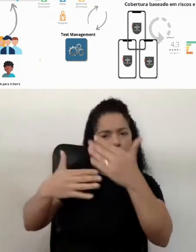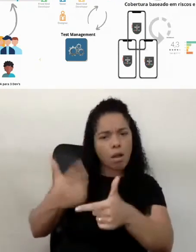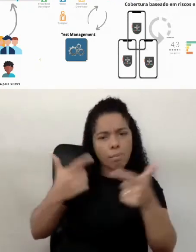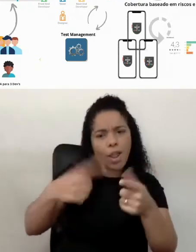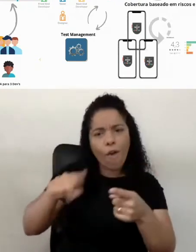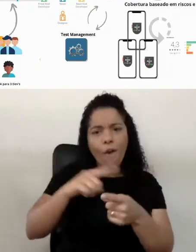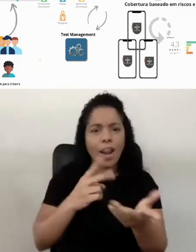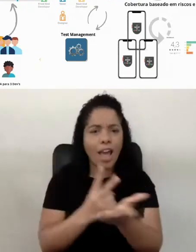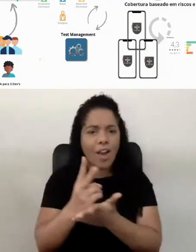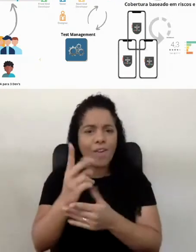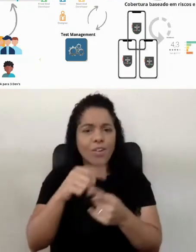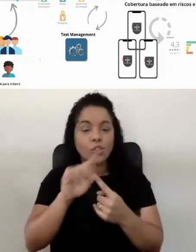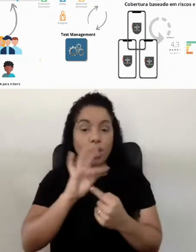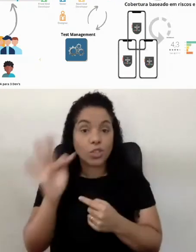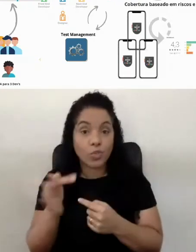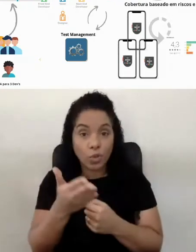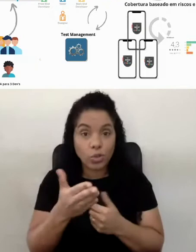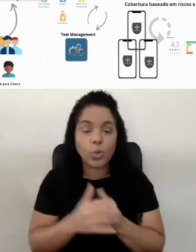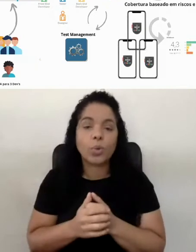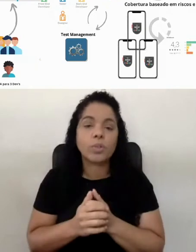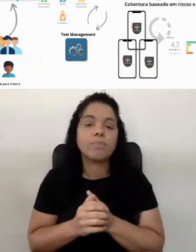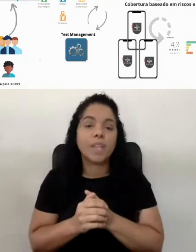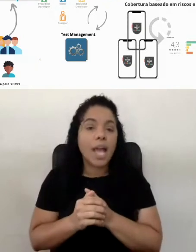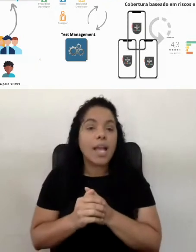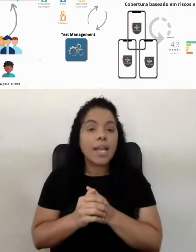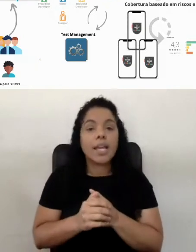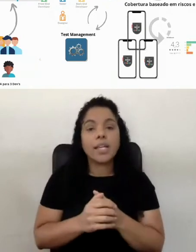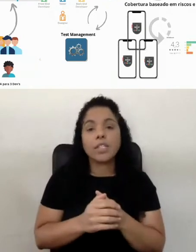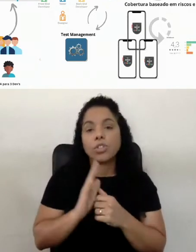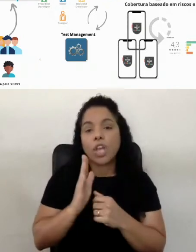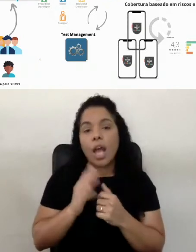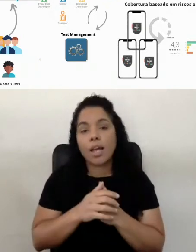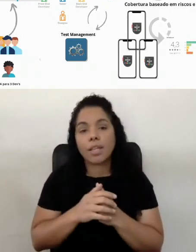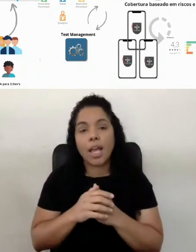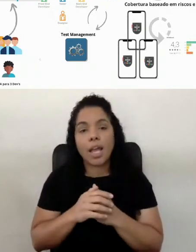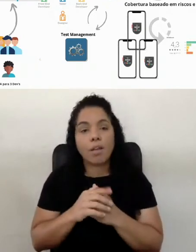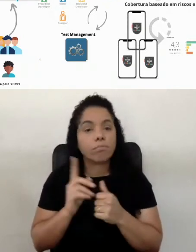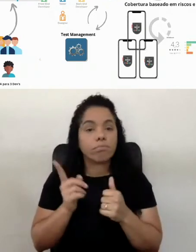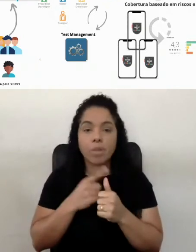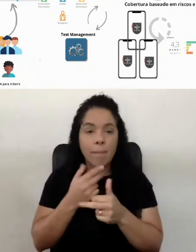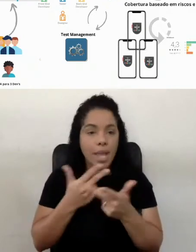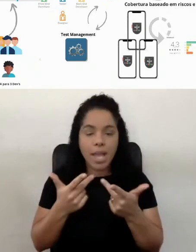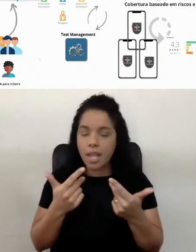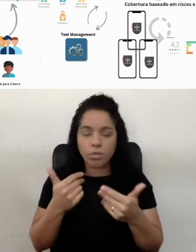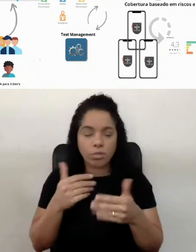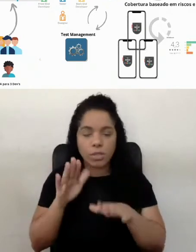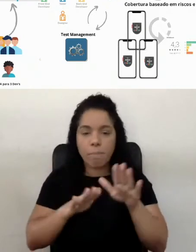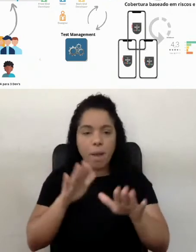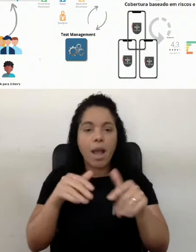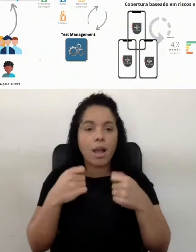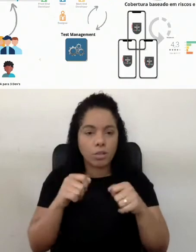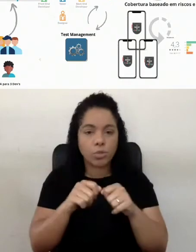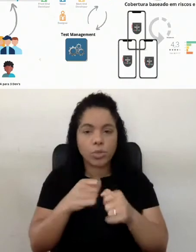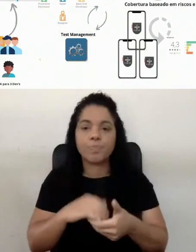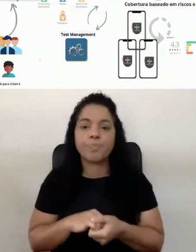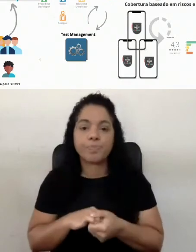continuidade isso para o futuro, isso já é, é o primeiro, um dos primeiros passos, tá, um dos primeiros passos, e